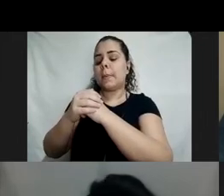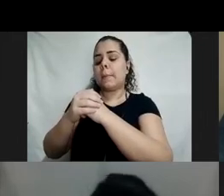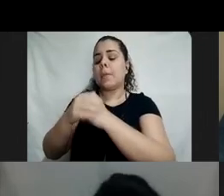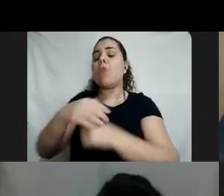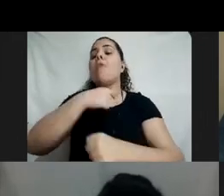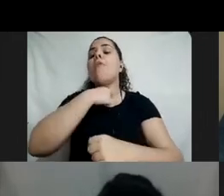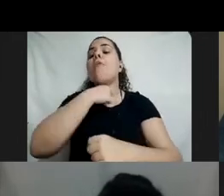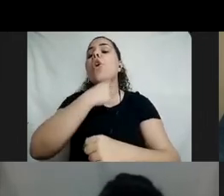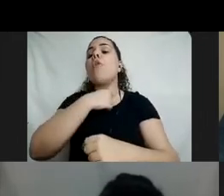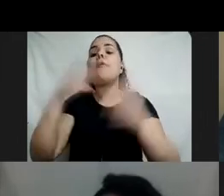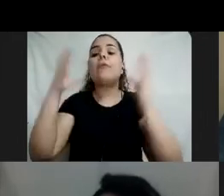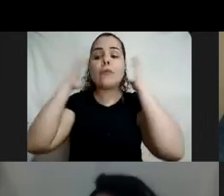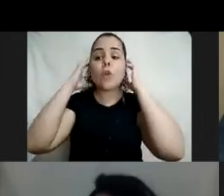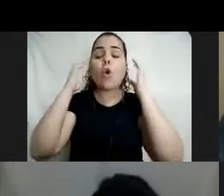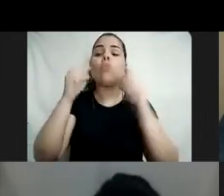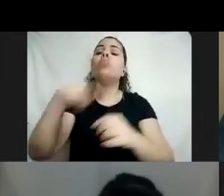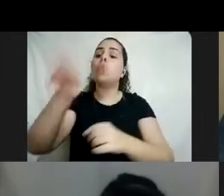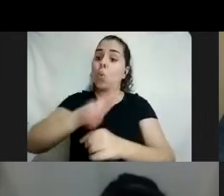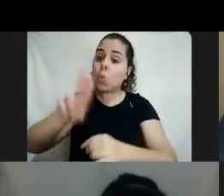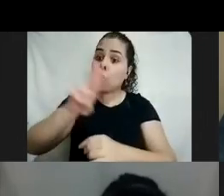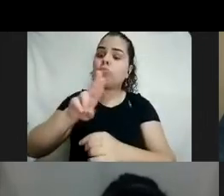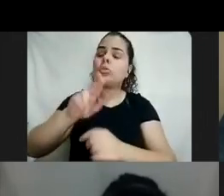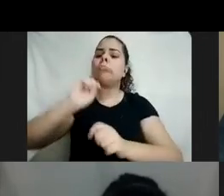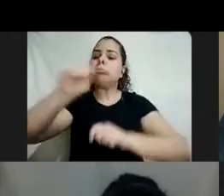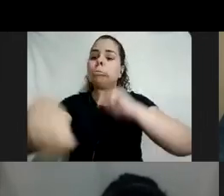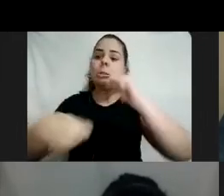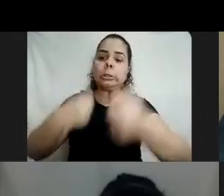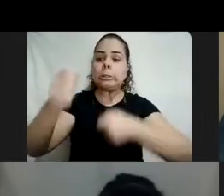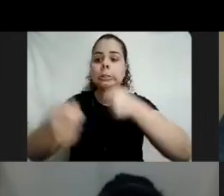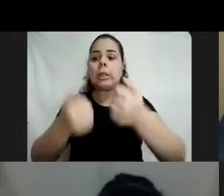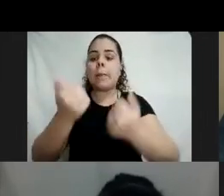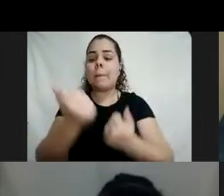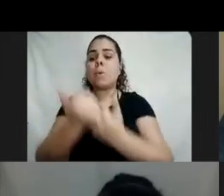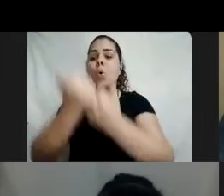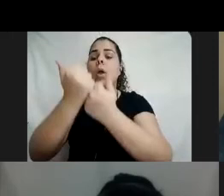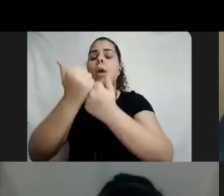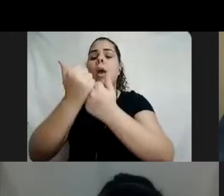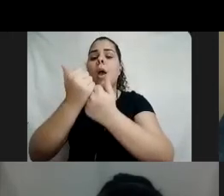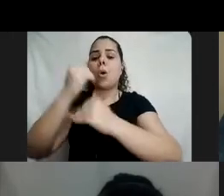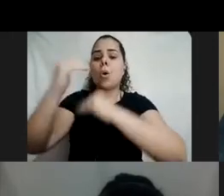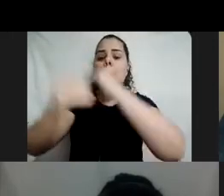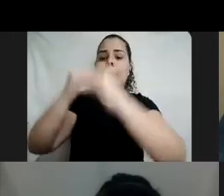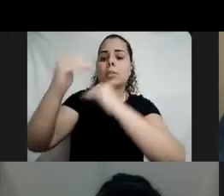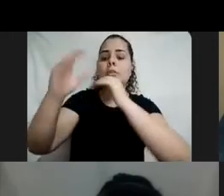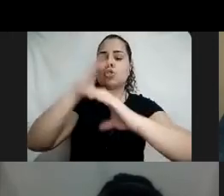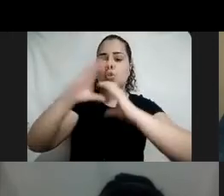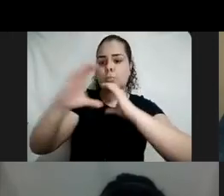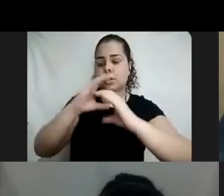fonoaudiólogos ou outros terapeutas introduzem alguns sinais para apoiar o processo de comunicação. Então, mesmo que a janela de libros não vai